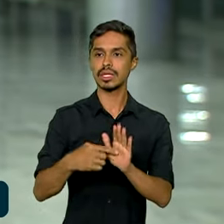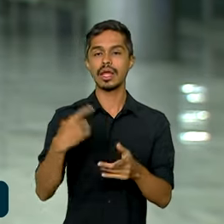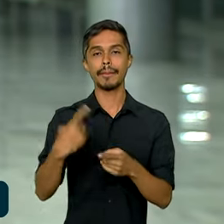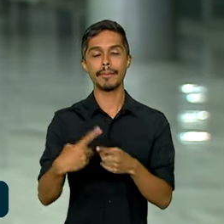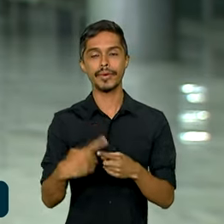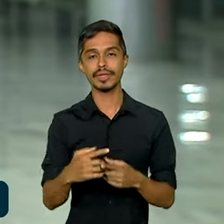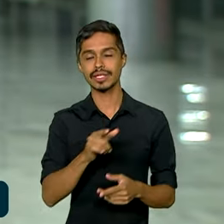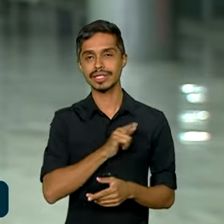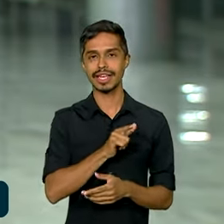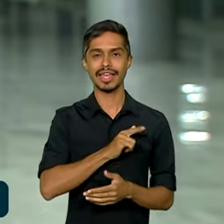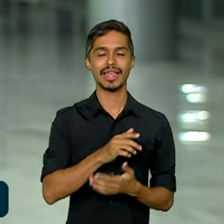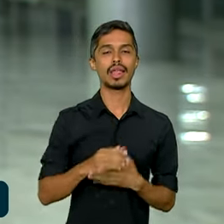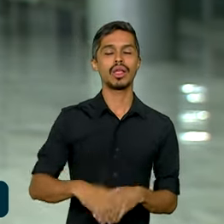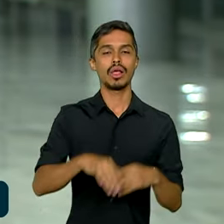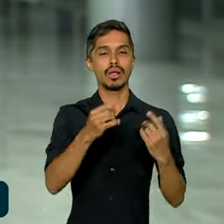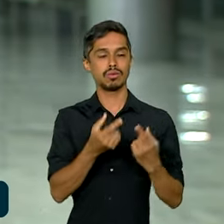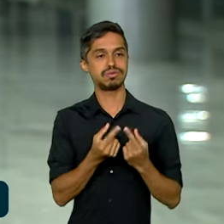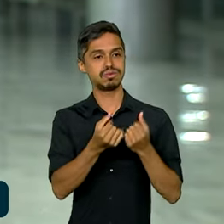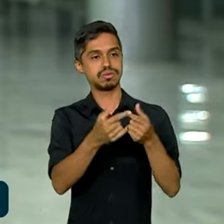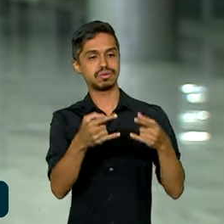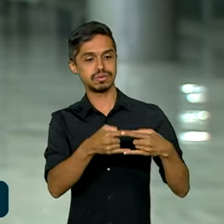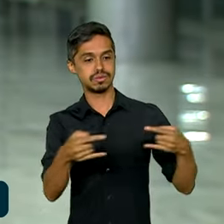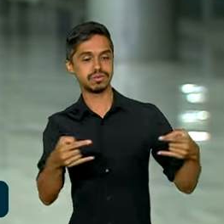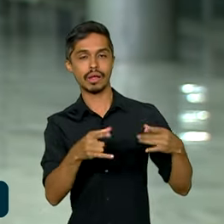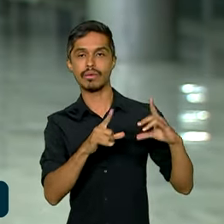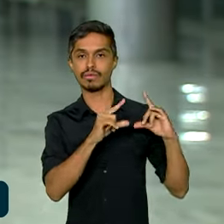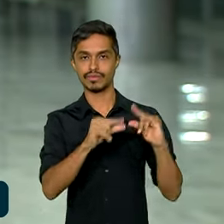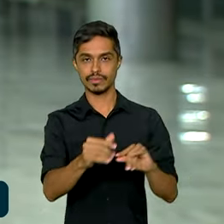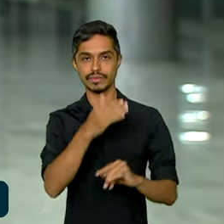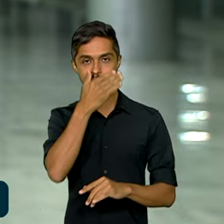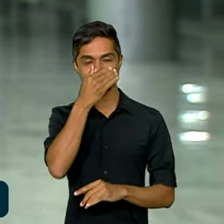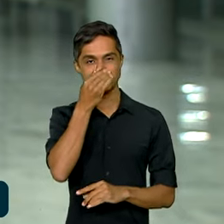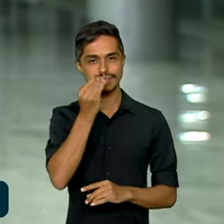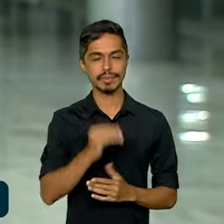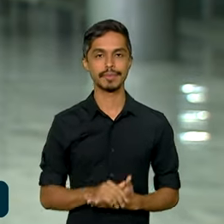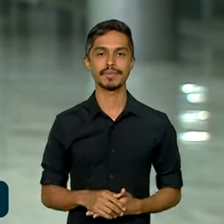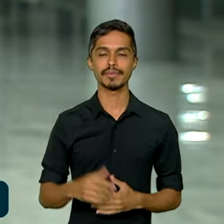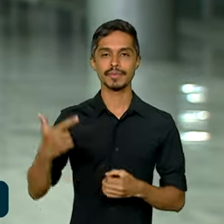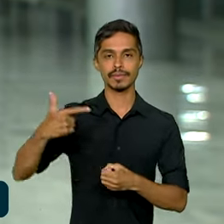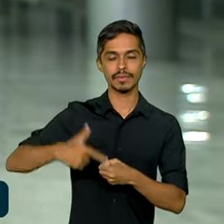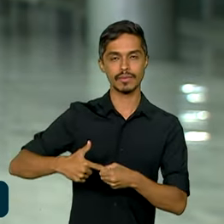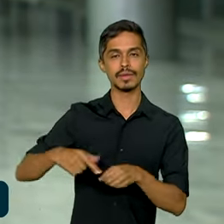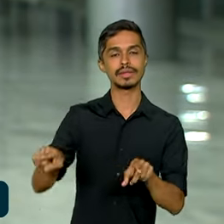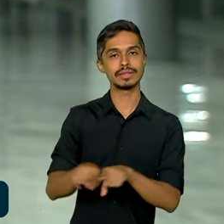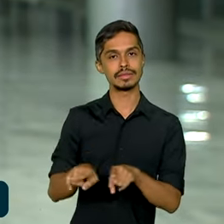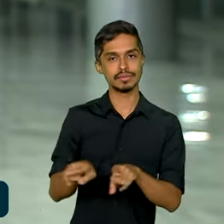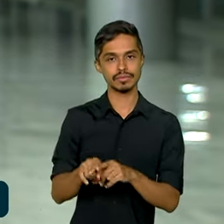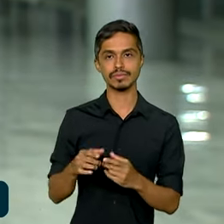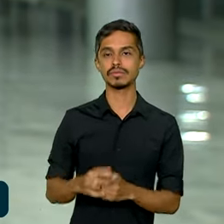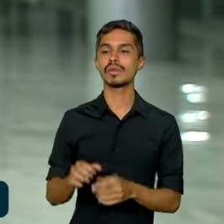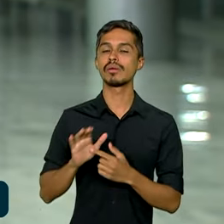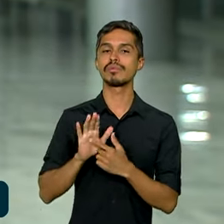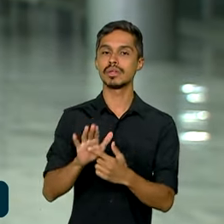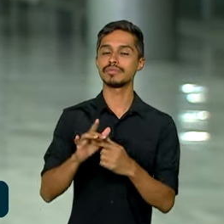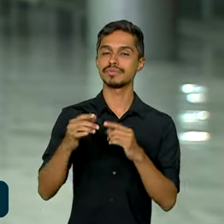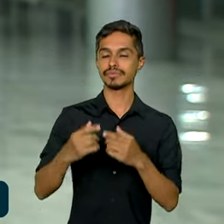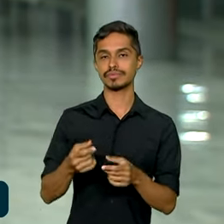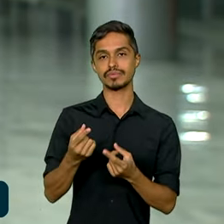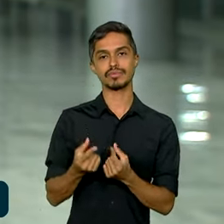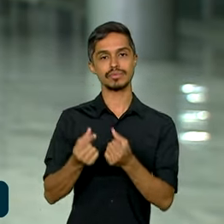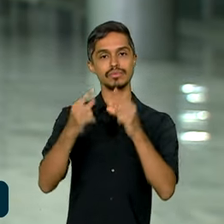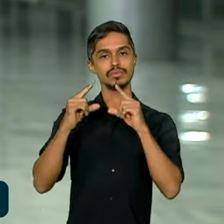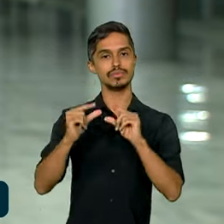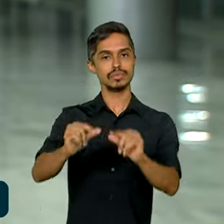pela queda de preços das passagens aéreas. Os combustíveis também apresentaram recuo de preços